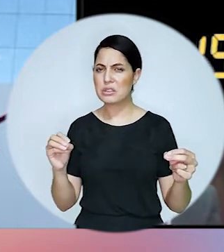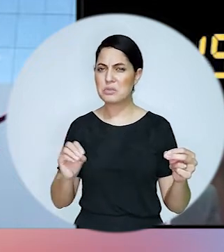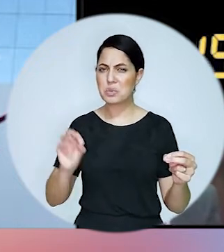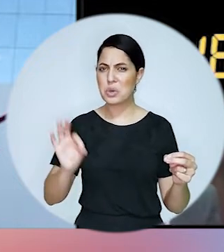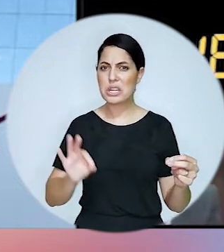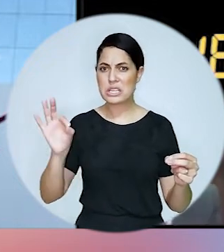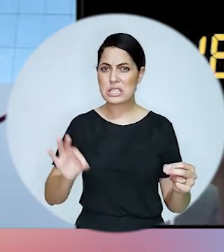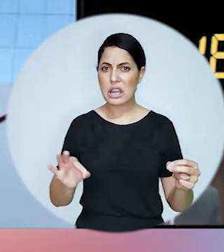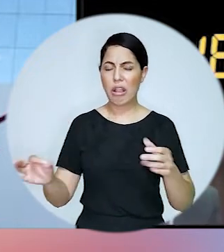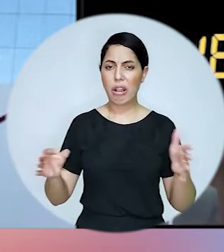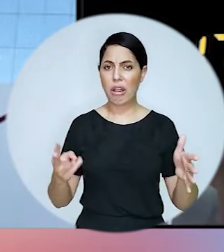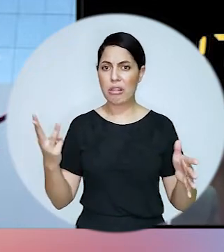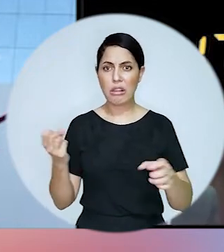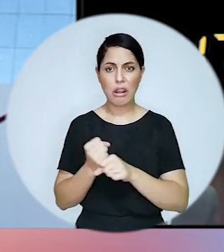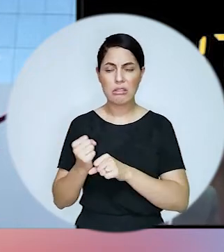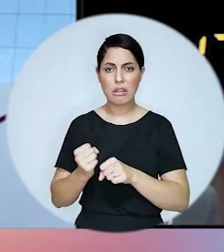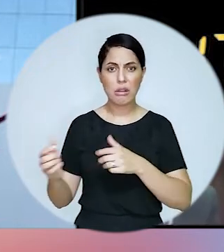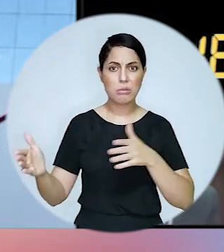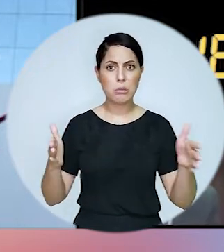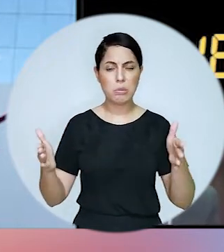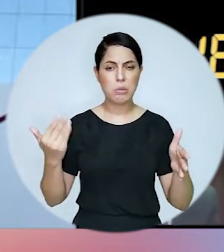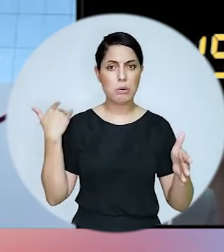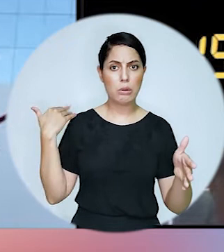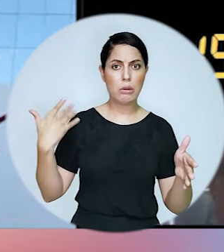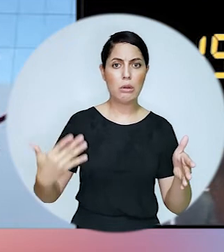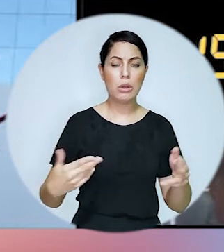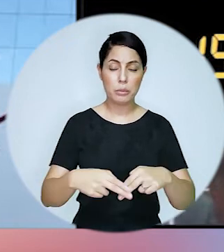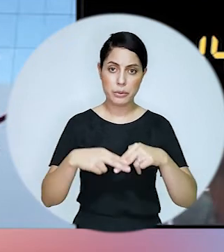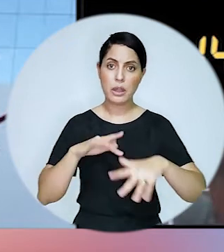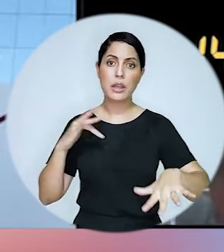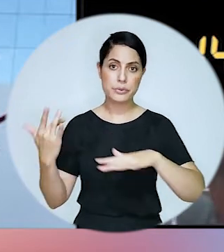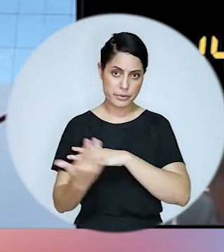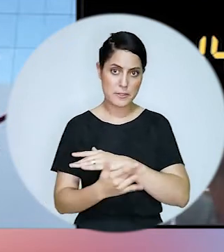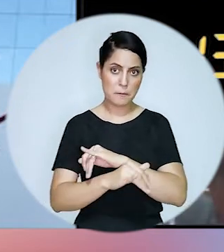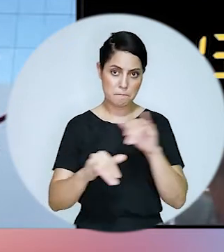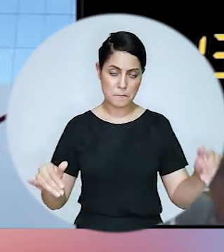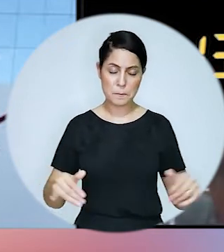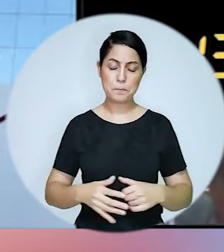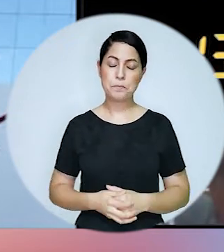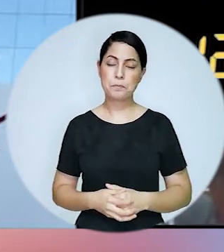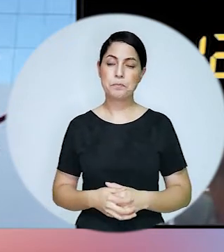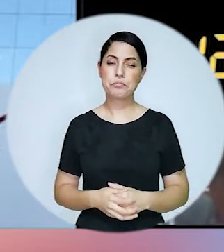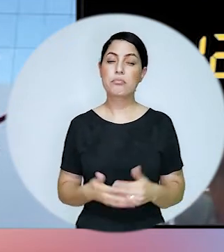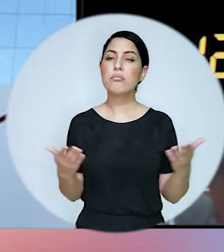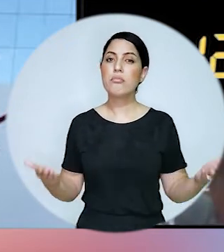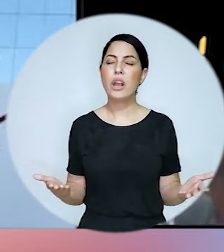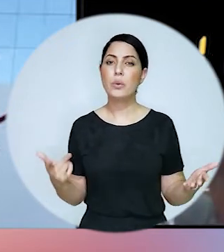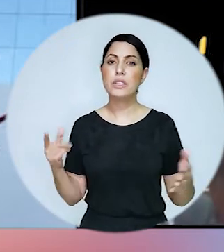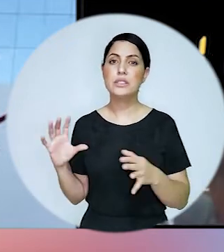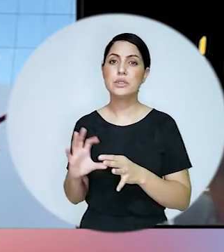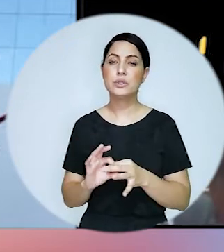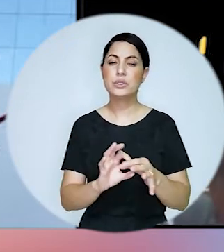% nesses últimos três anos fruto do fomento via rede social né a partir